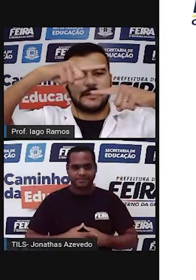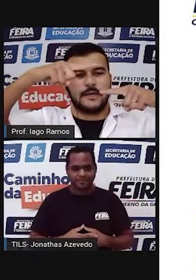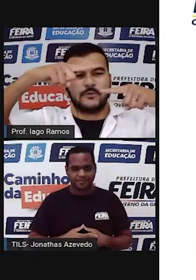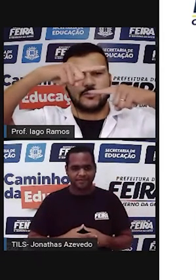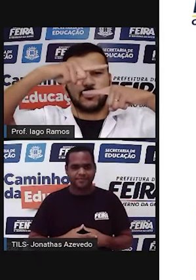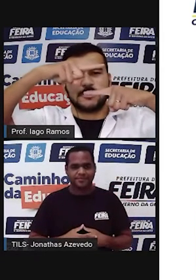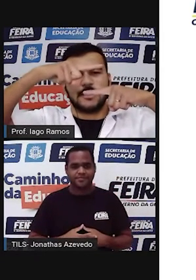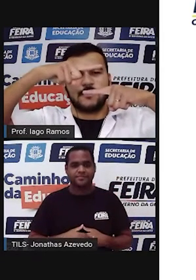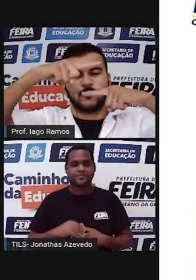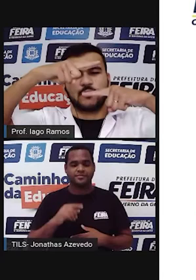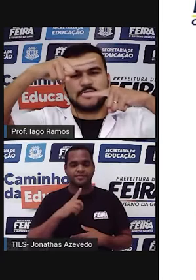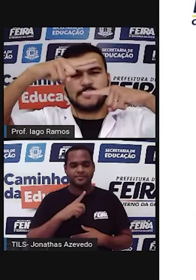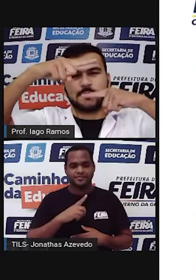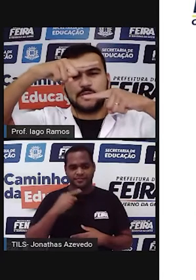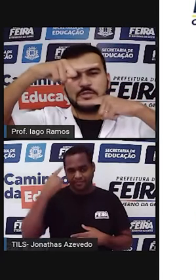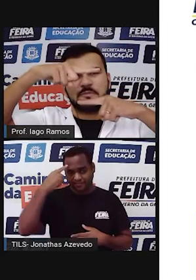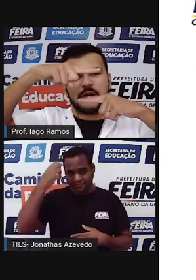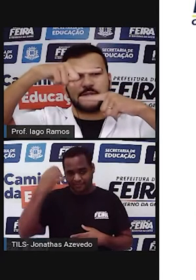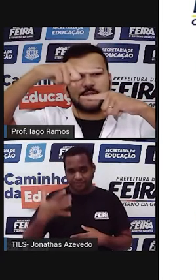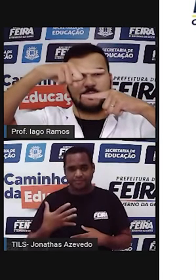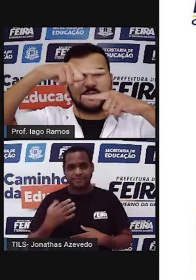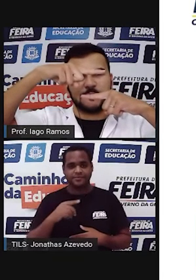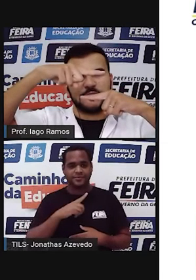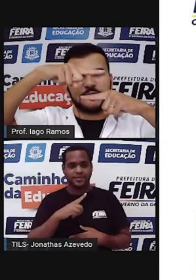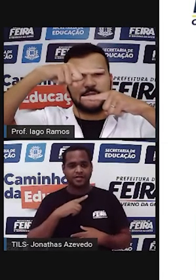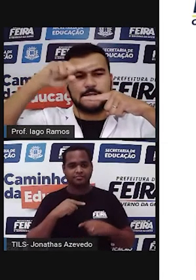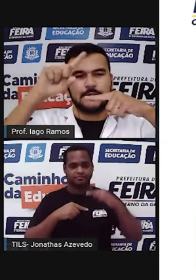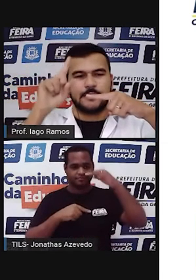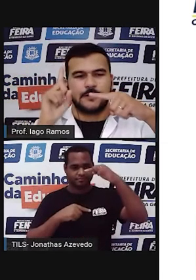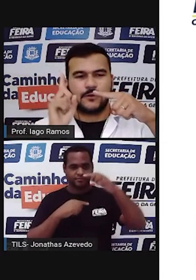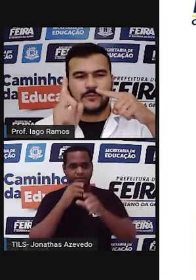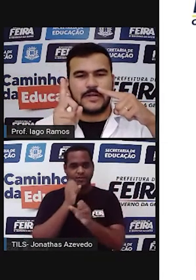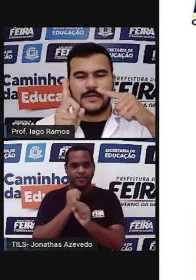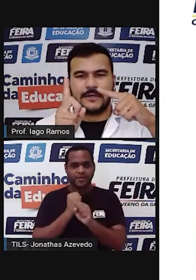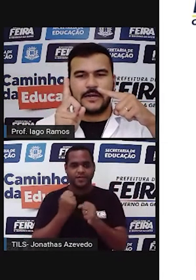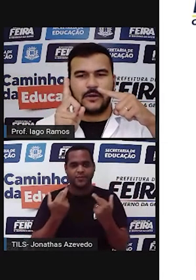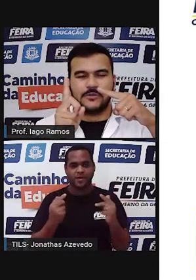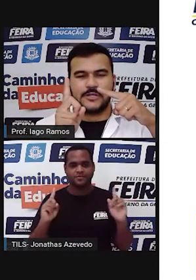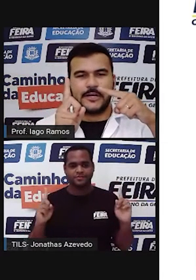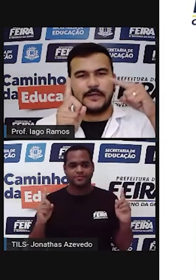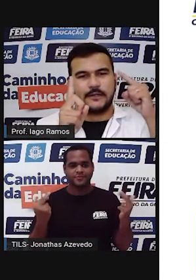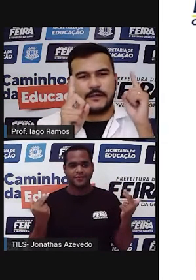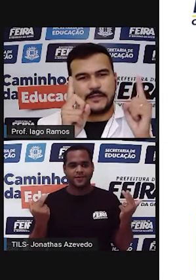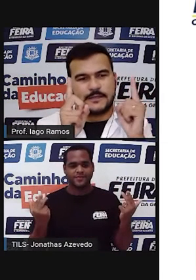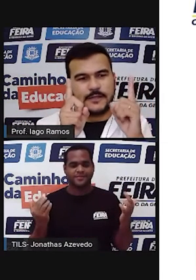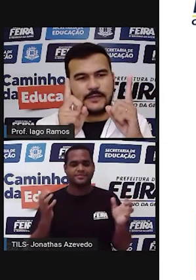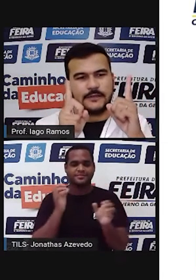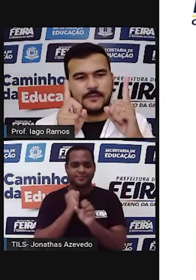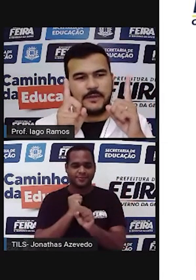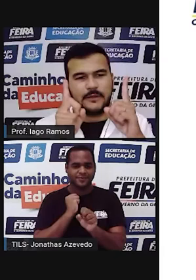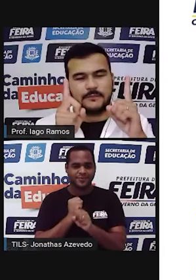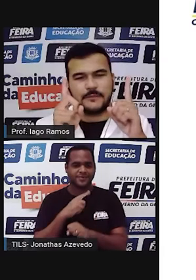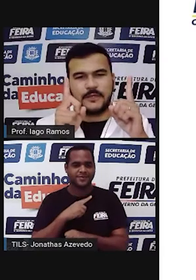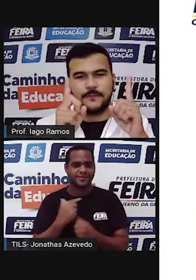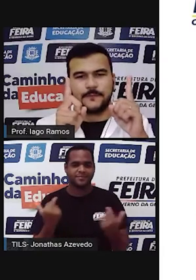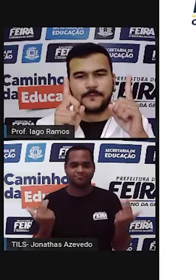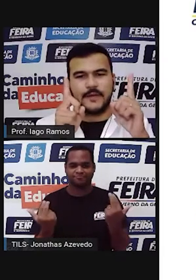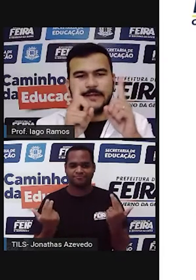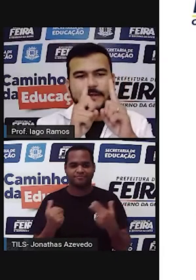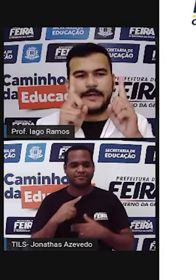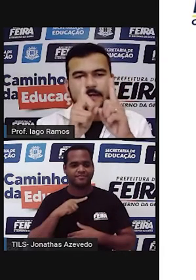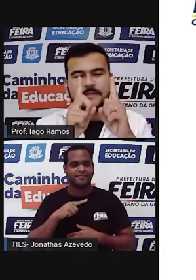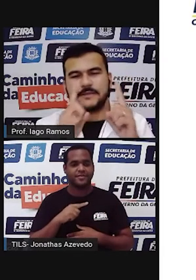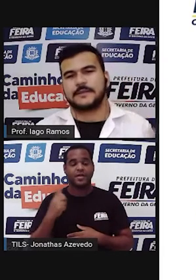dois, né, o de cima e o de baixo tem a mesma medida, o da lateral direita e o da esquerda também, né?